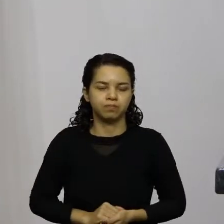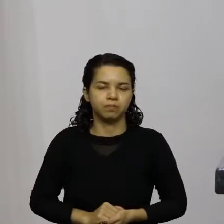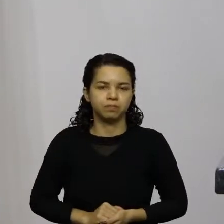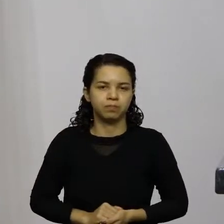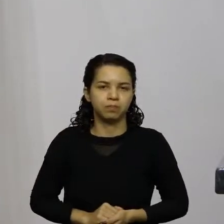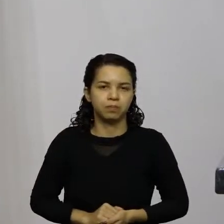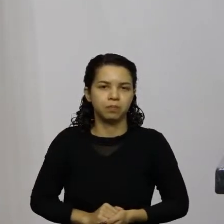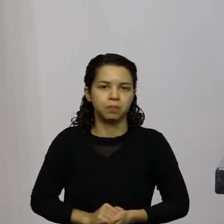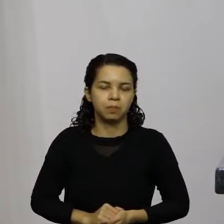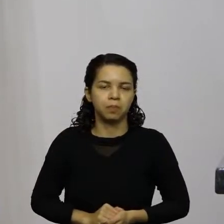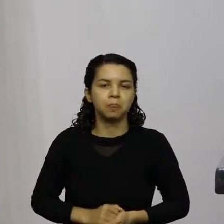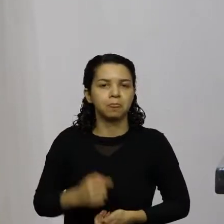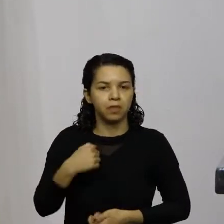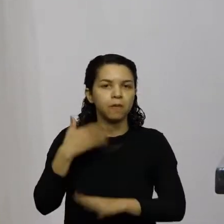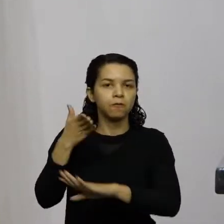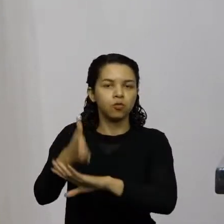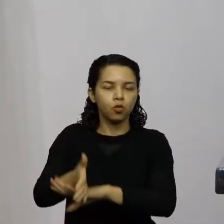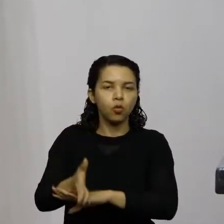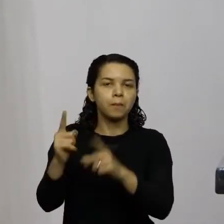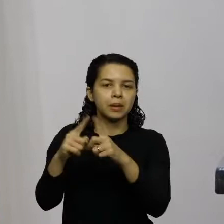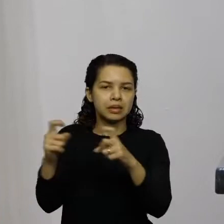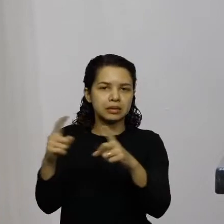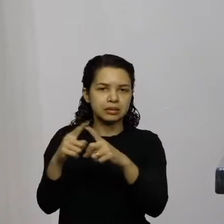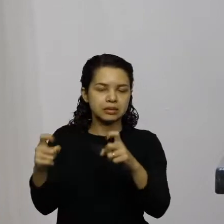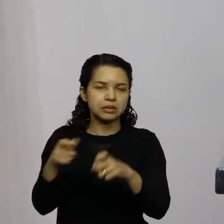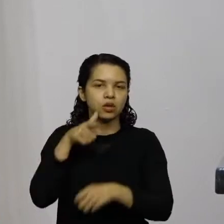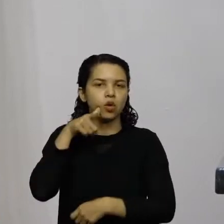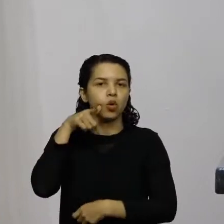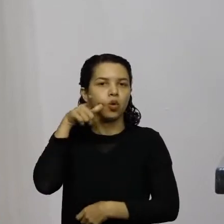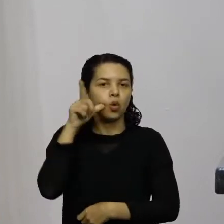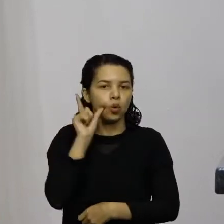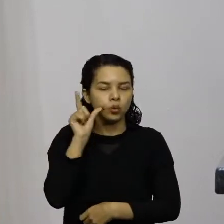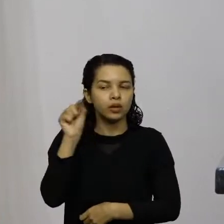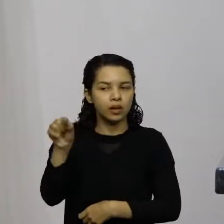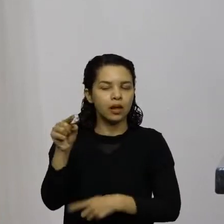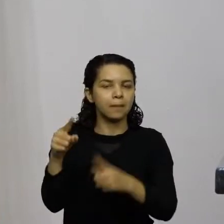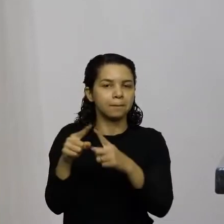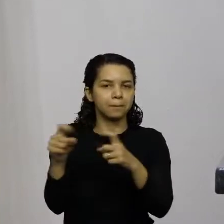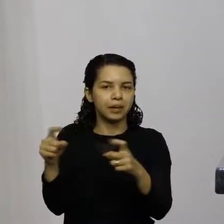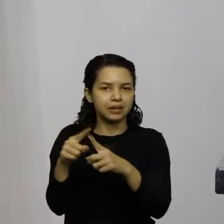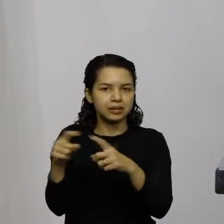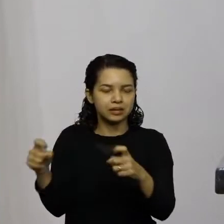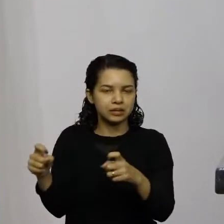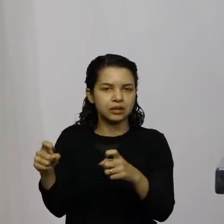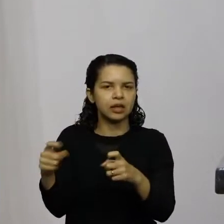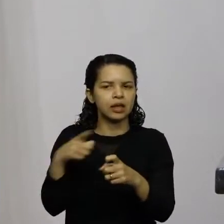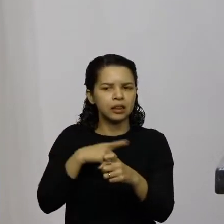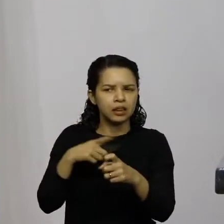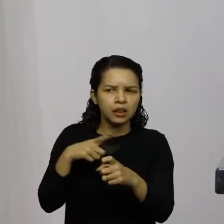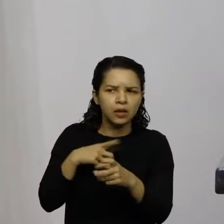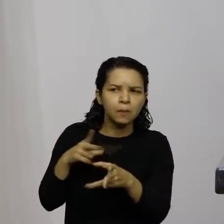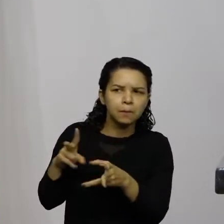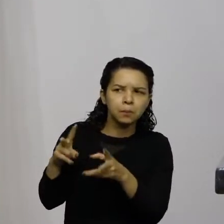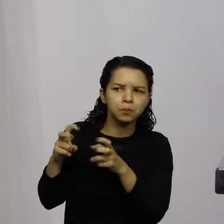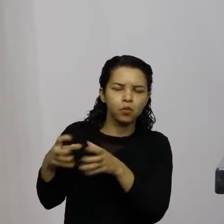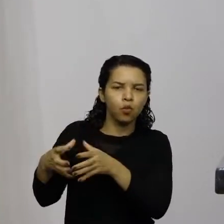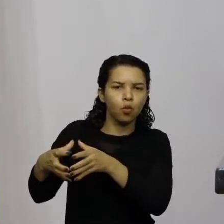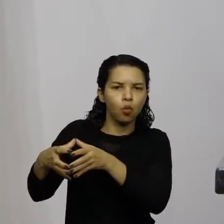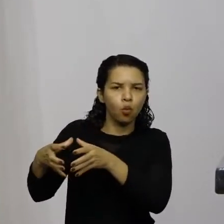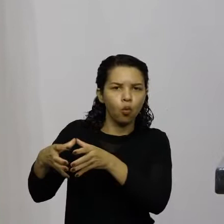eu estive em Brasília ontem e em Brasília uma forte tensão existe